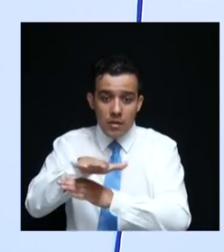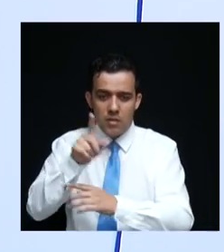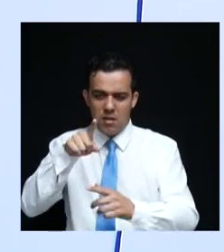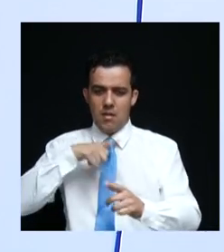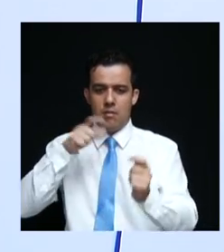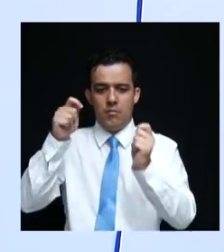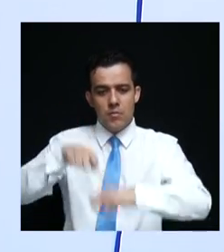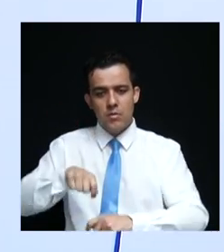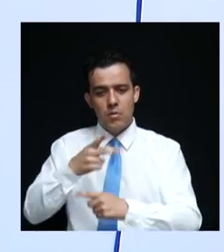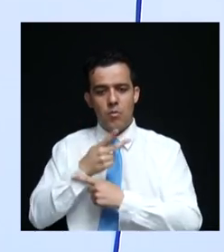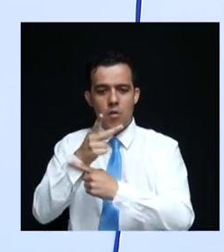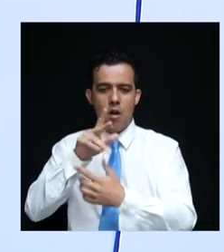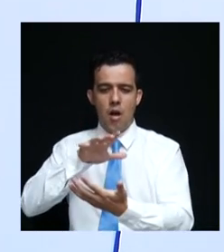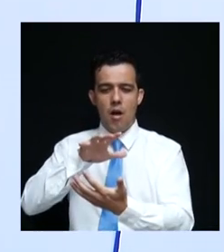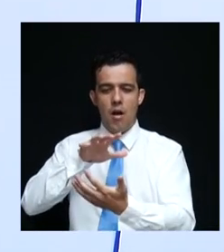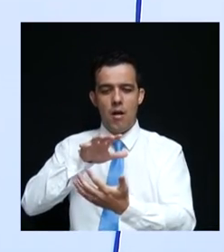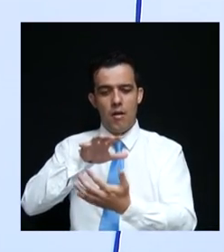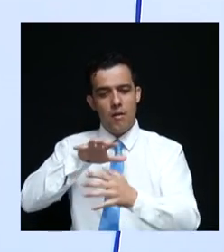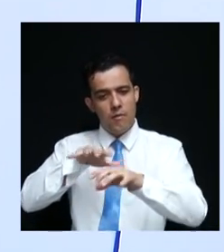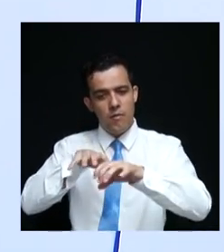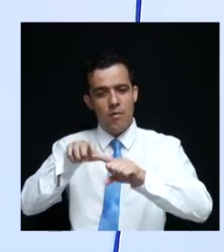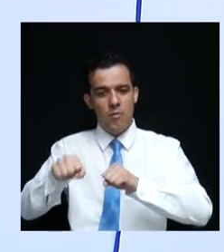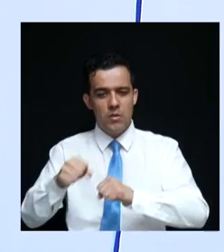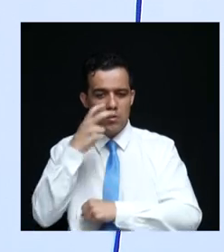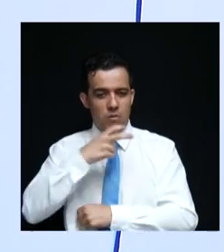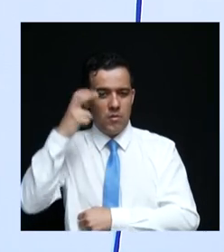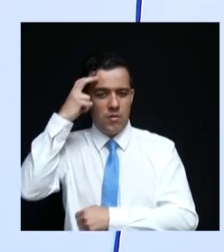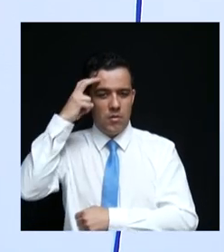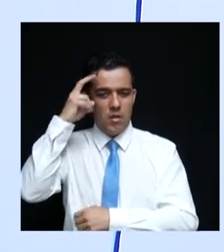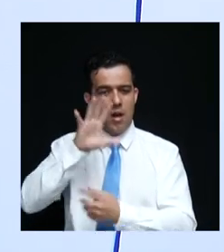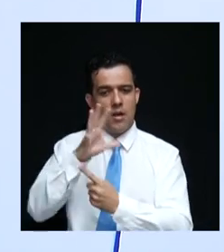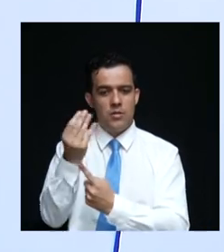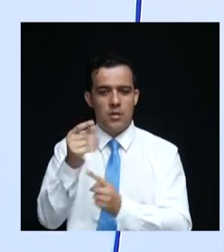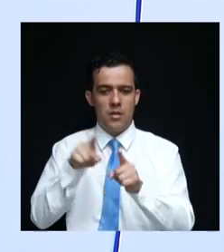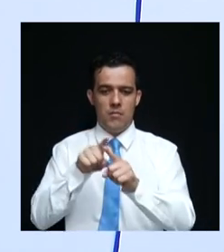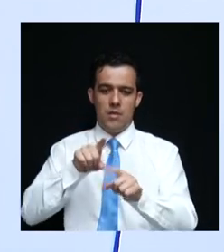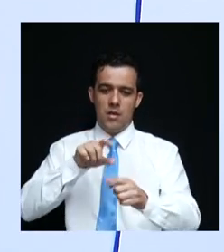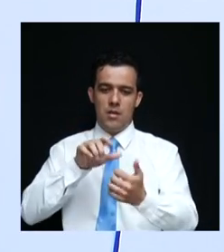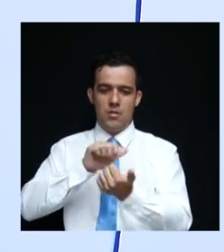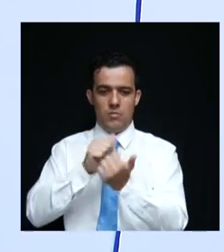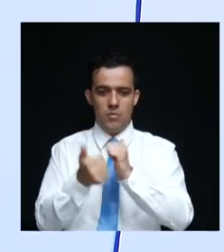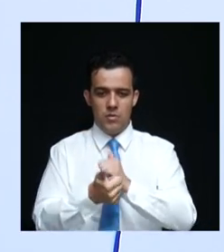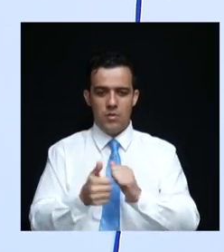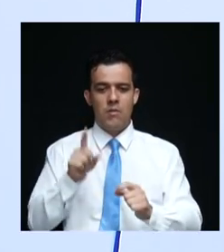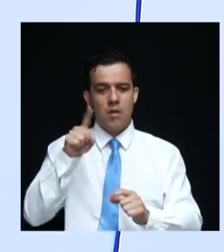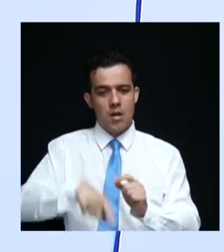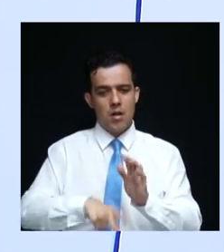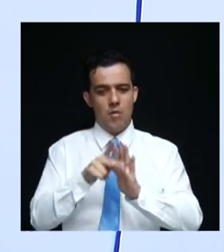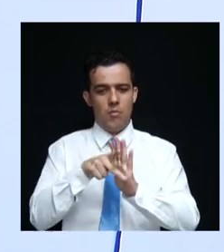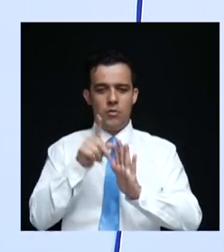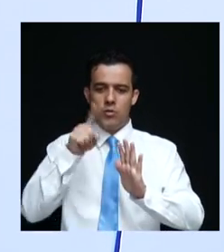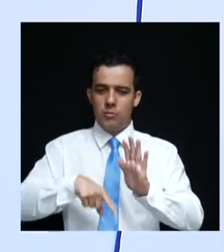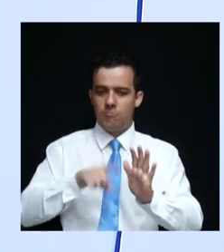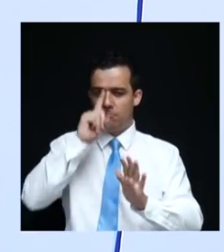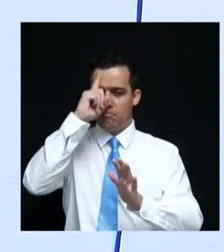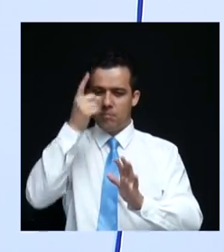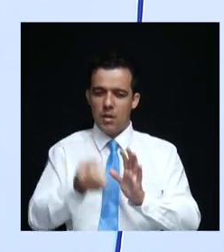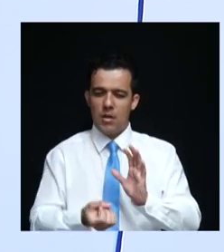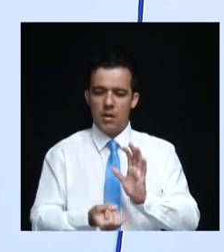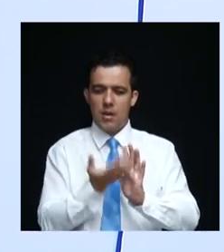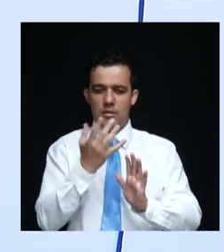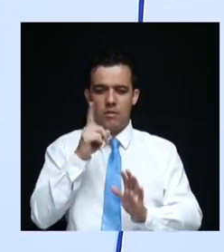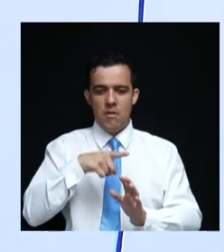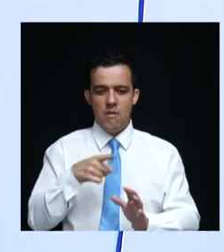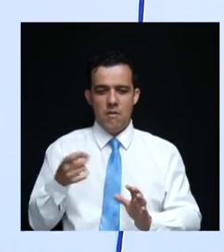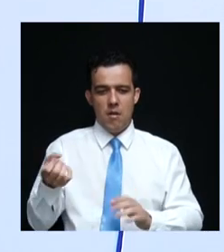condição de buscar uma formação cultural, artística e esportiva. Isso sim é um projeto criativo, moderno